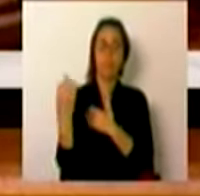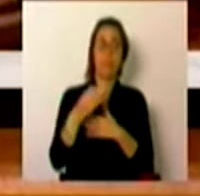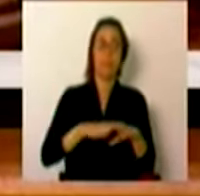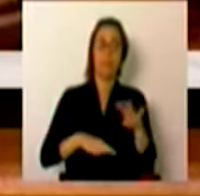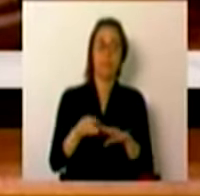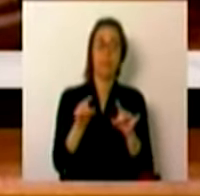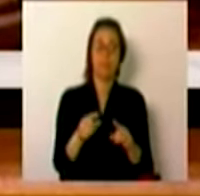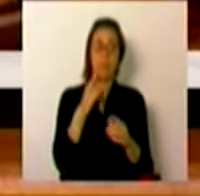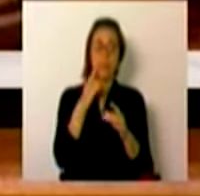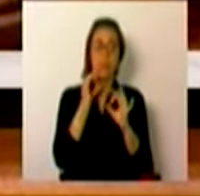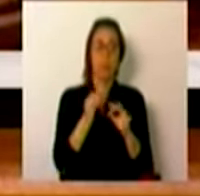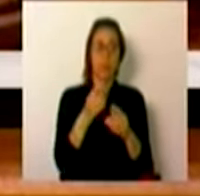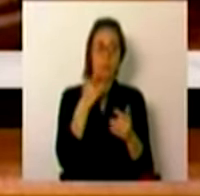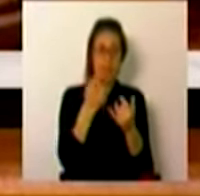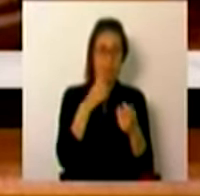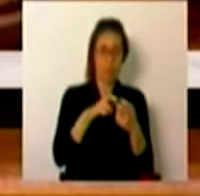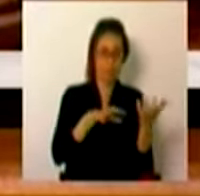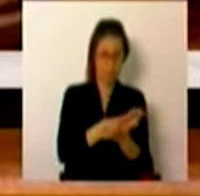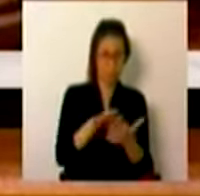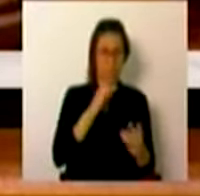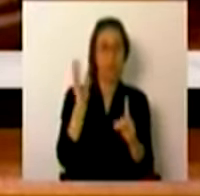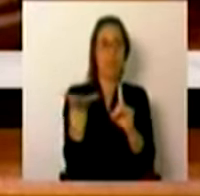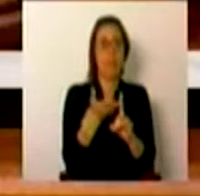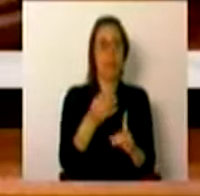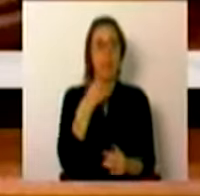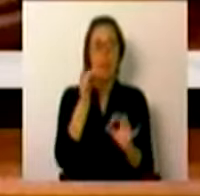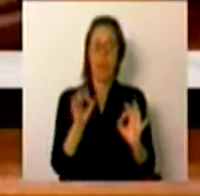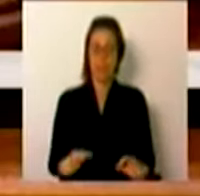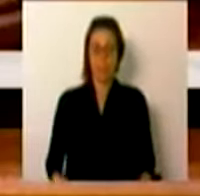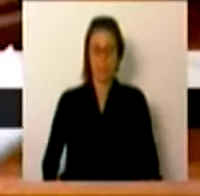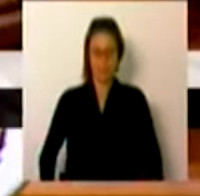fazer sair dos cuidados intensivos que o tinham condenado. Disse.